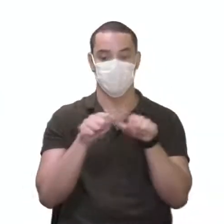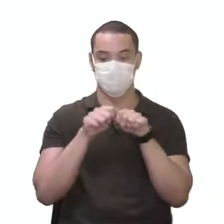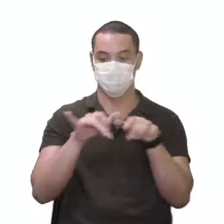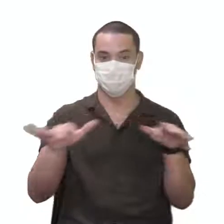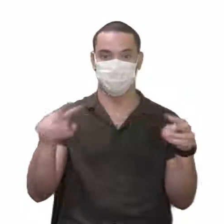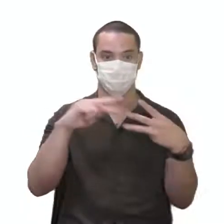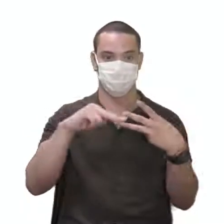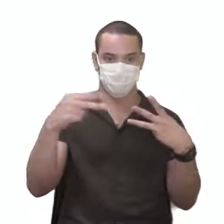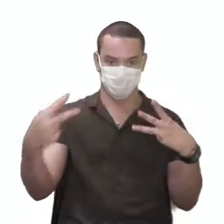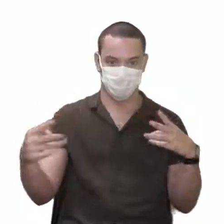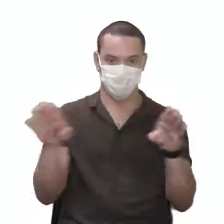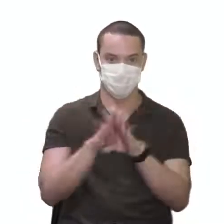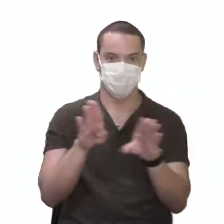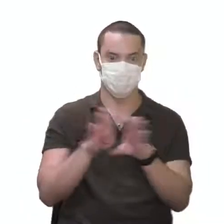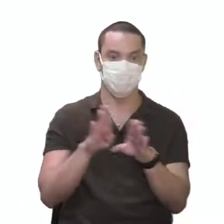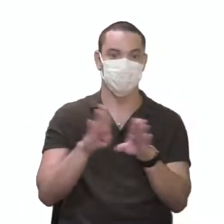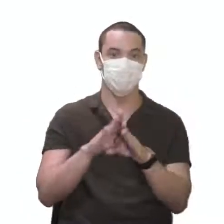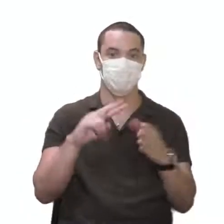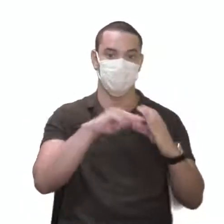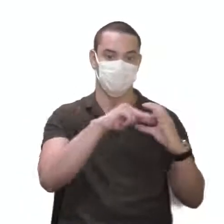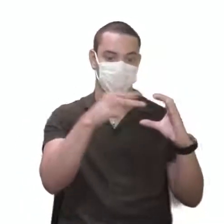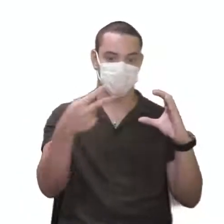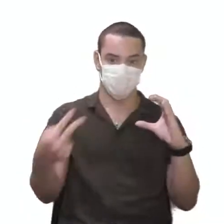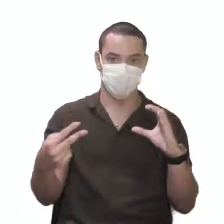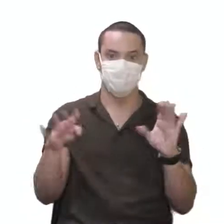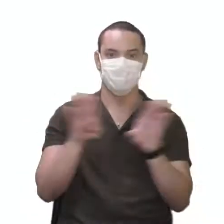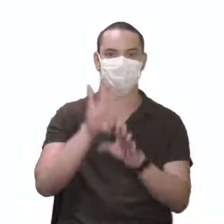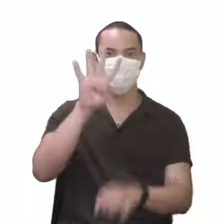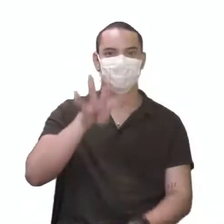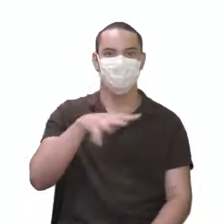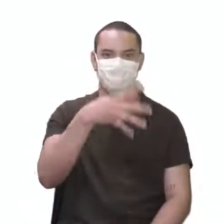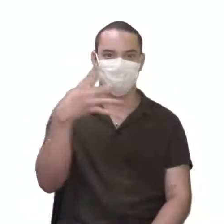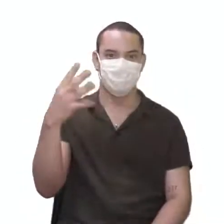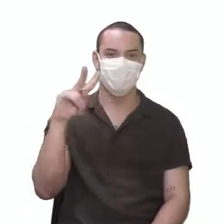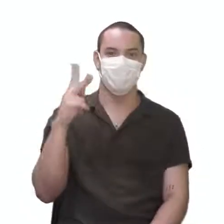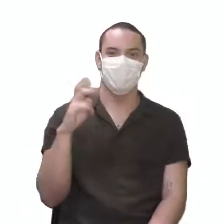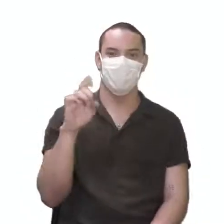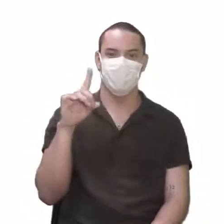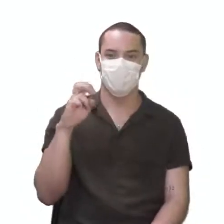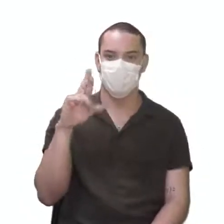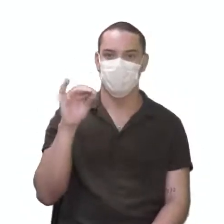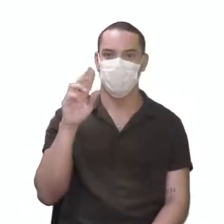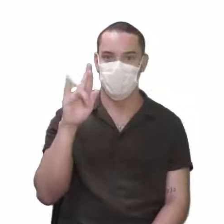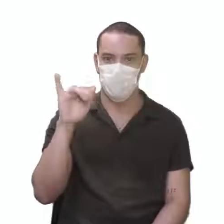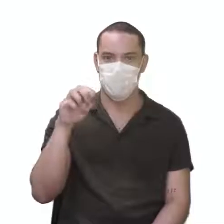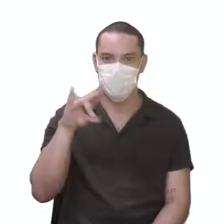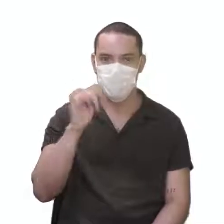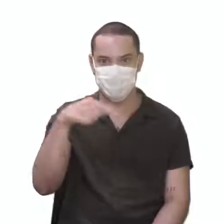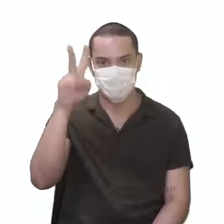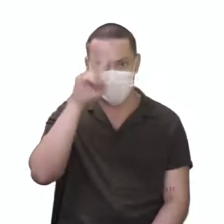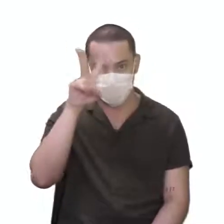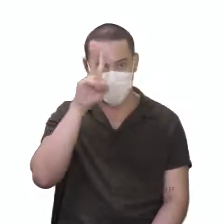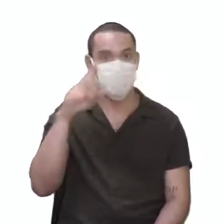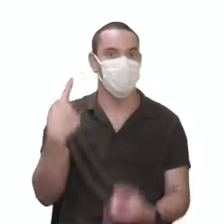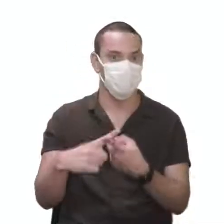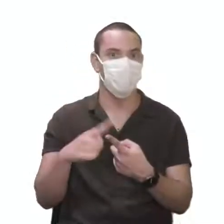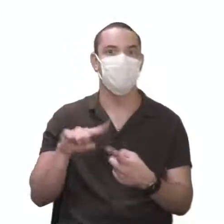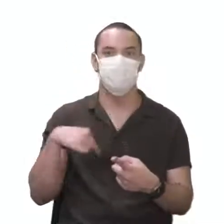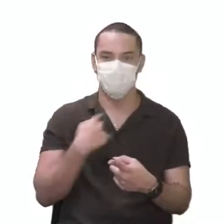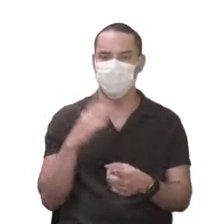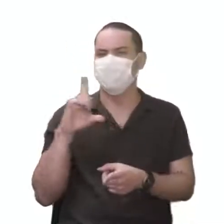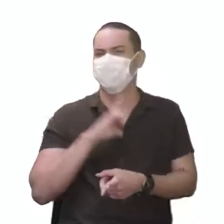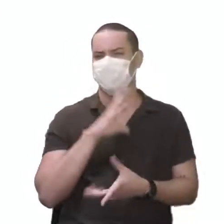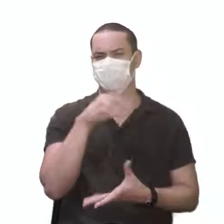Extensões mendelianas. Genealogias e heredogramas. Isso é bem legal, porque você vai ver bastante aí nas